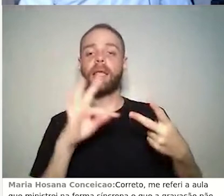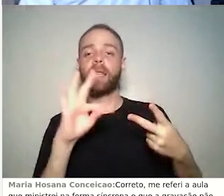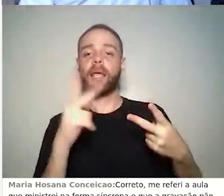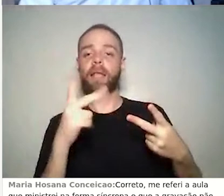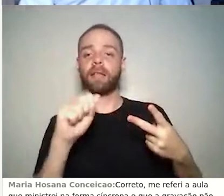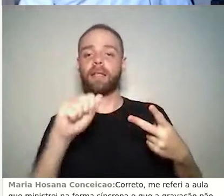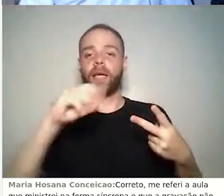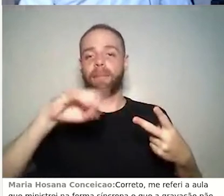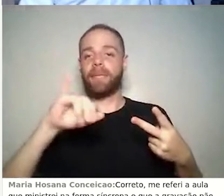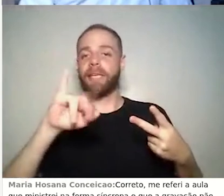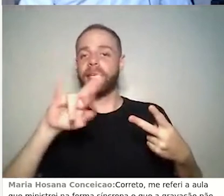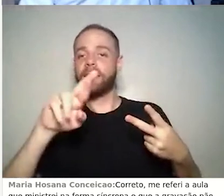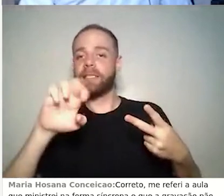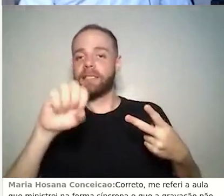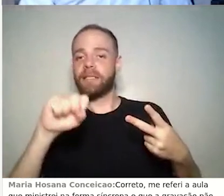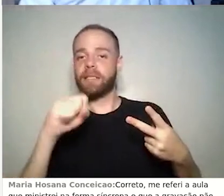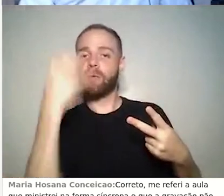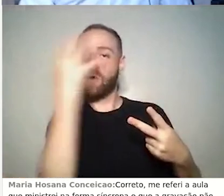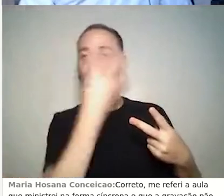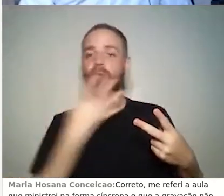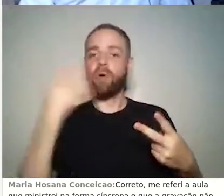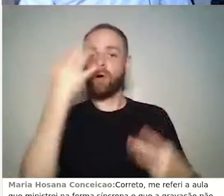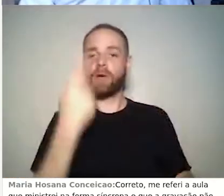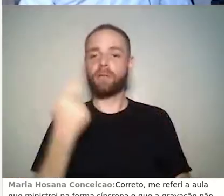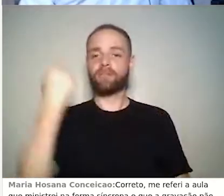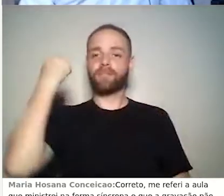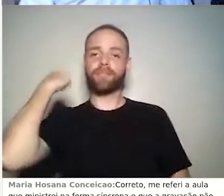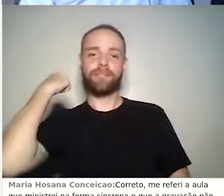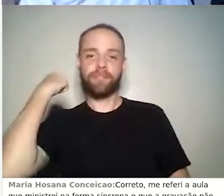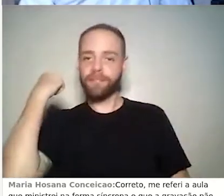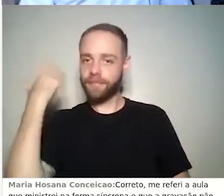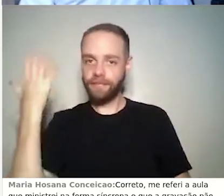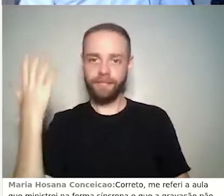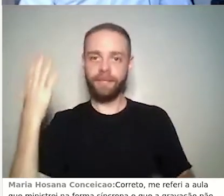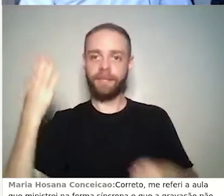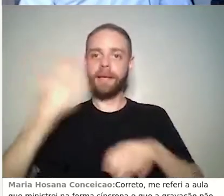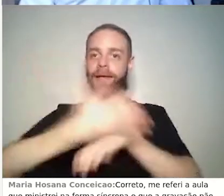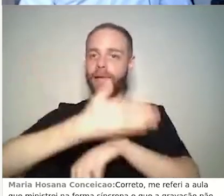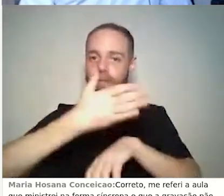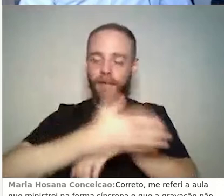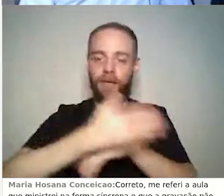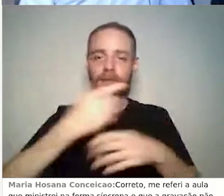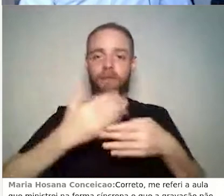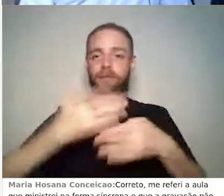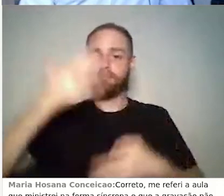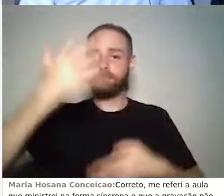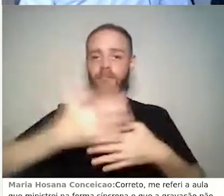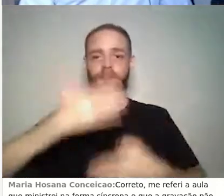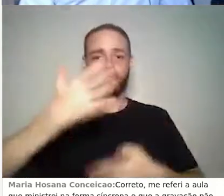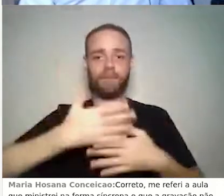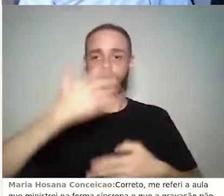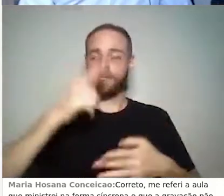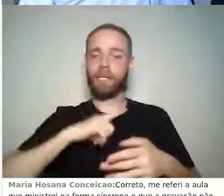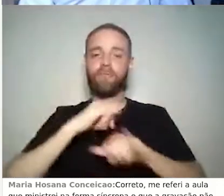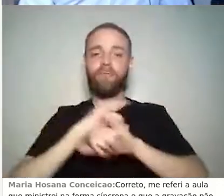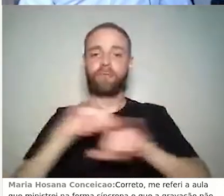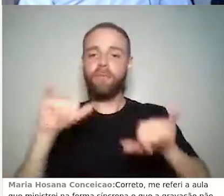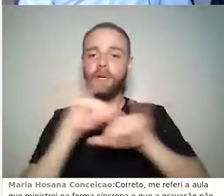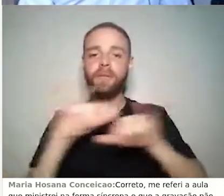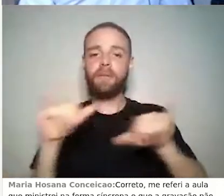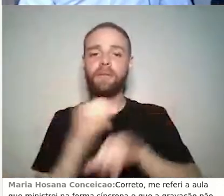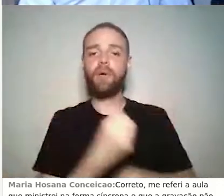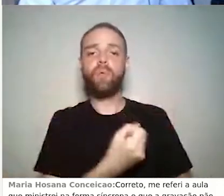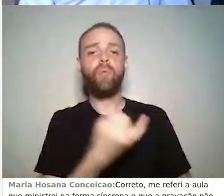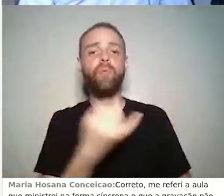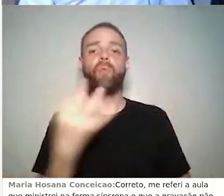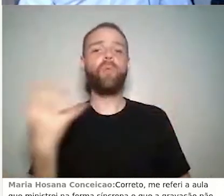minutos e por aí vai, eu tenho todas as informações de quantos alunos entraram e o